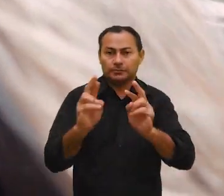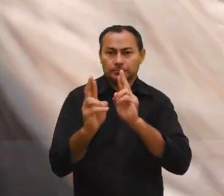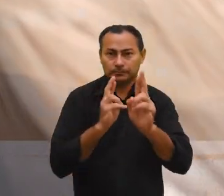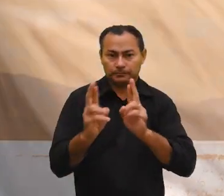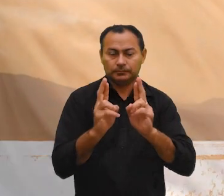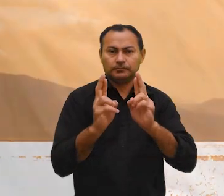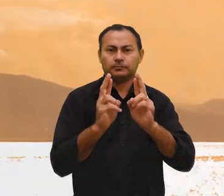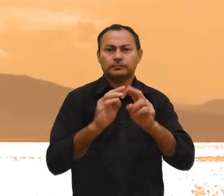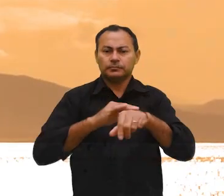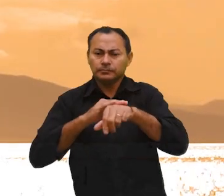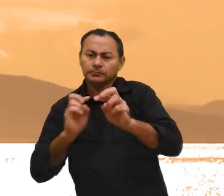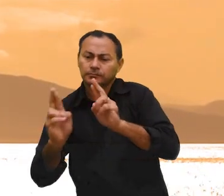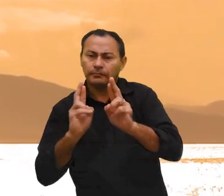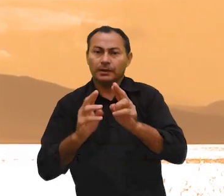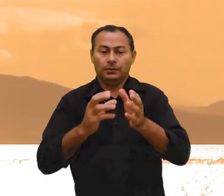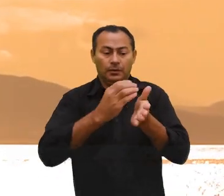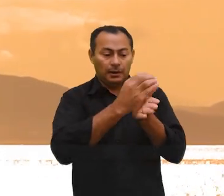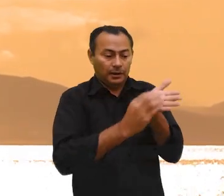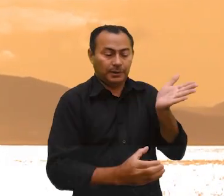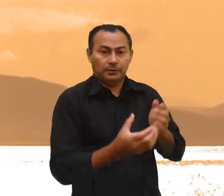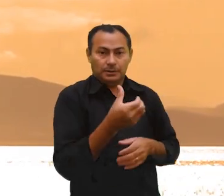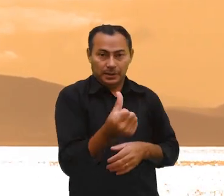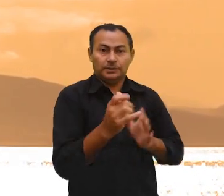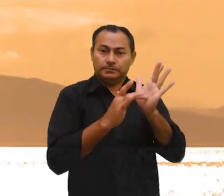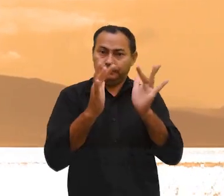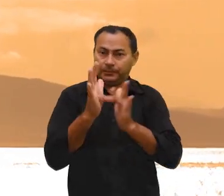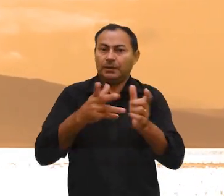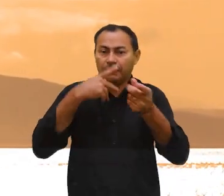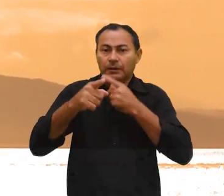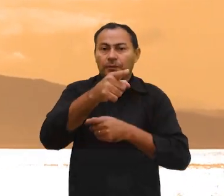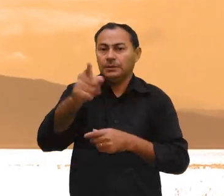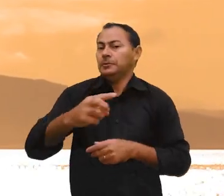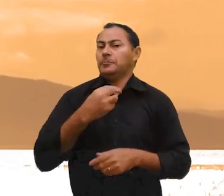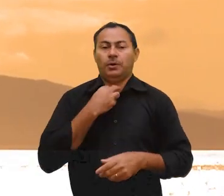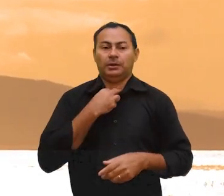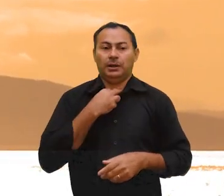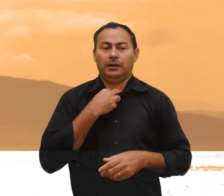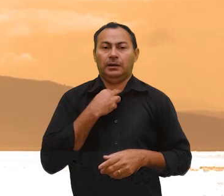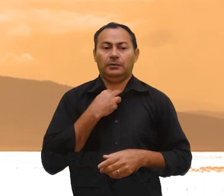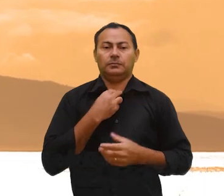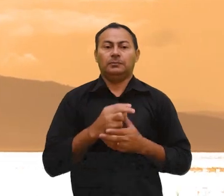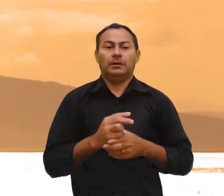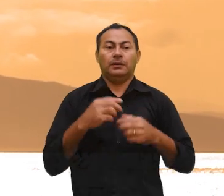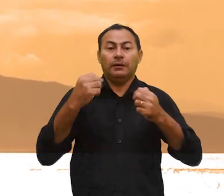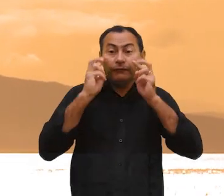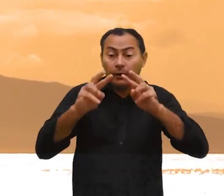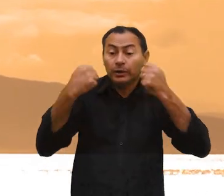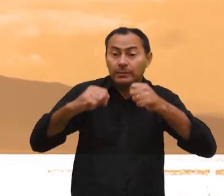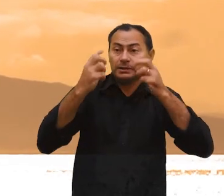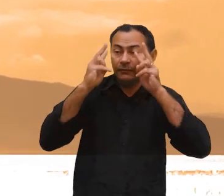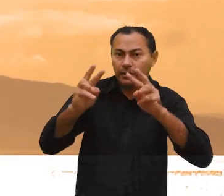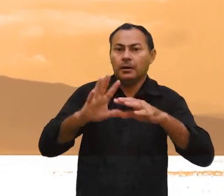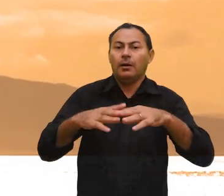relacionamentos. No capítulo 6, Jesus ensina que você não poderá ver o que precisa ver